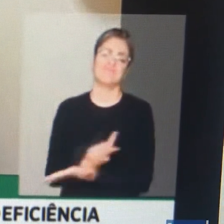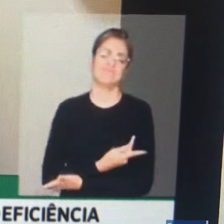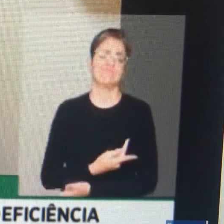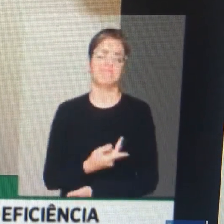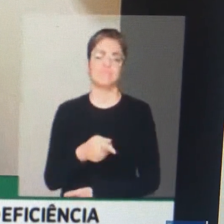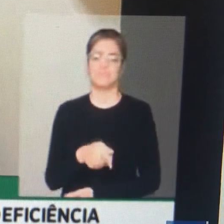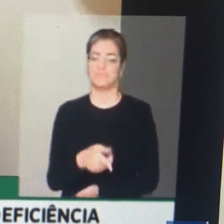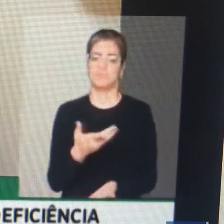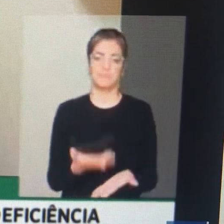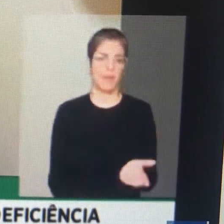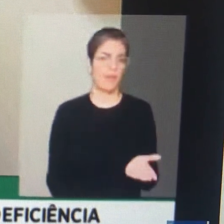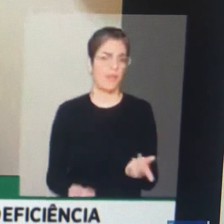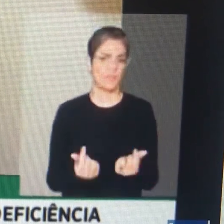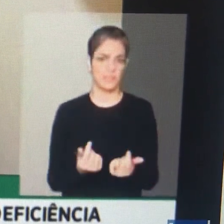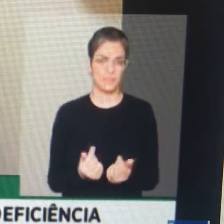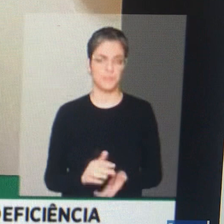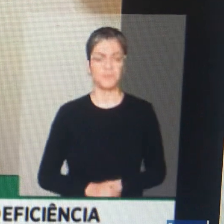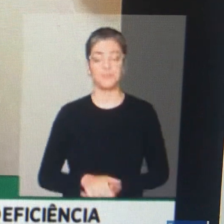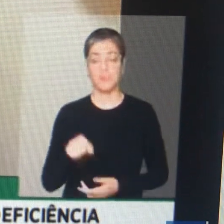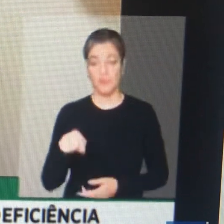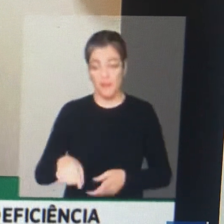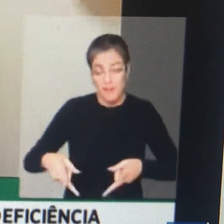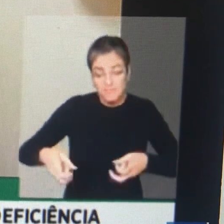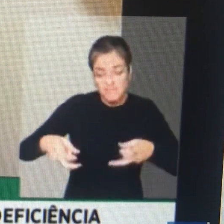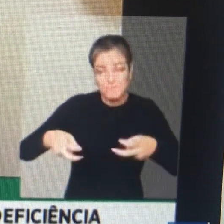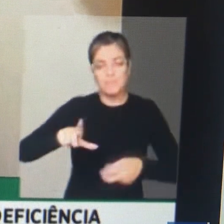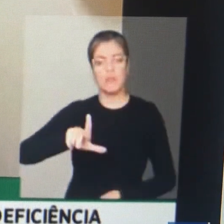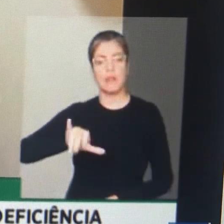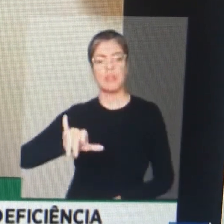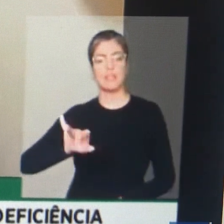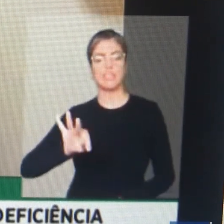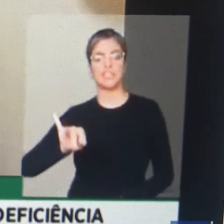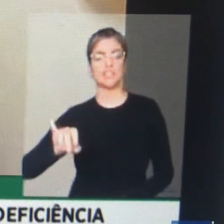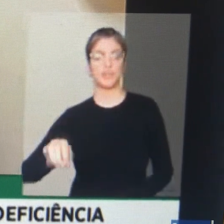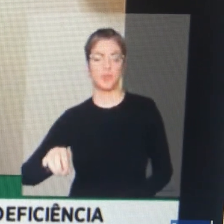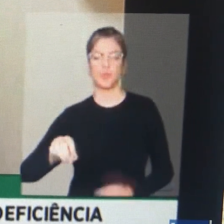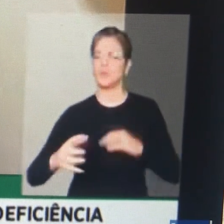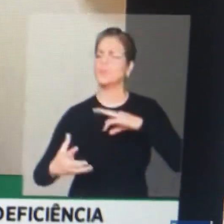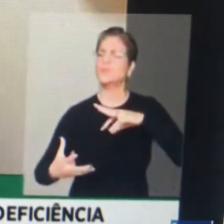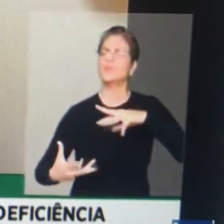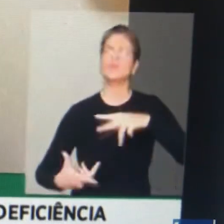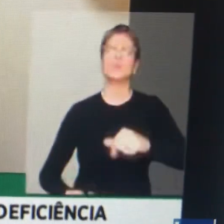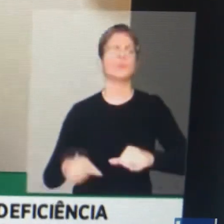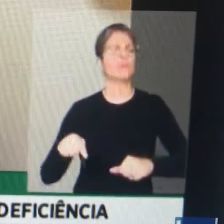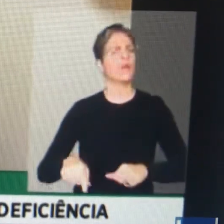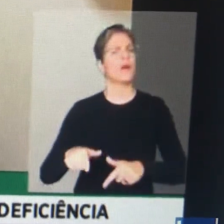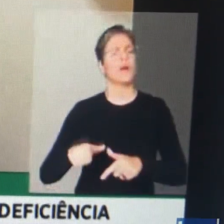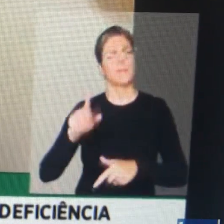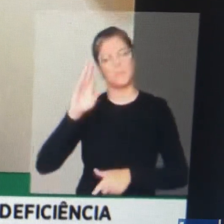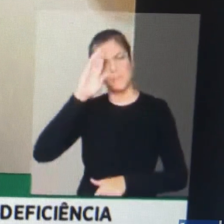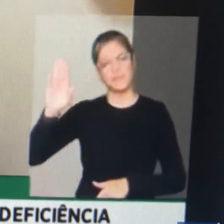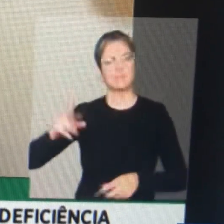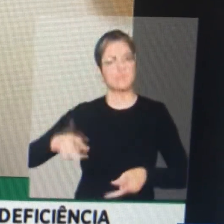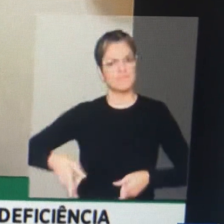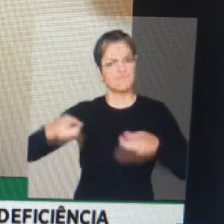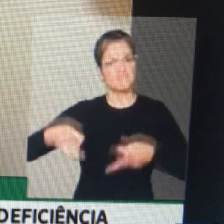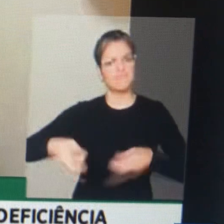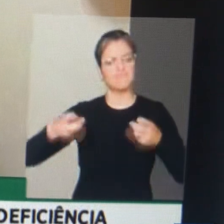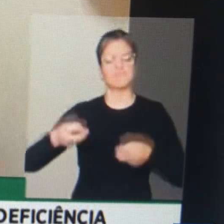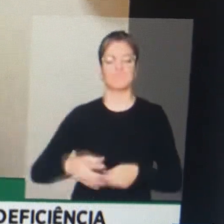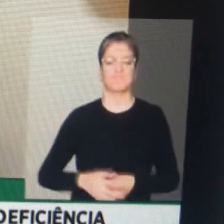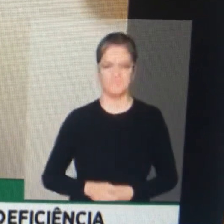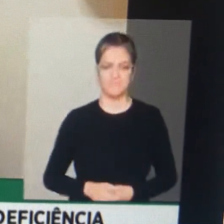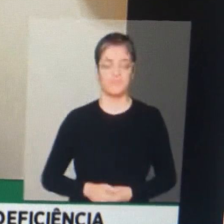tem a maioria do lítio não só do Brasil, mas do mundo. O lítio que com as reservas de petróleo